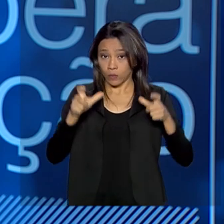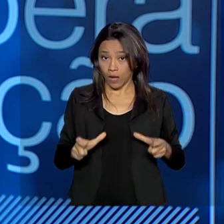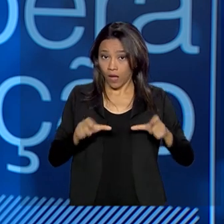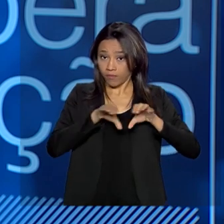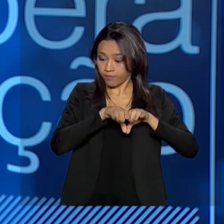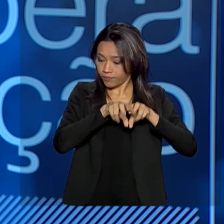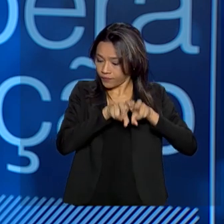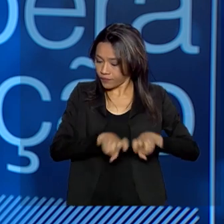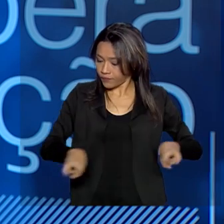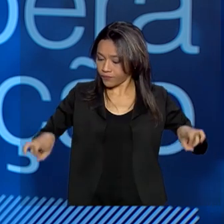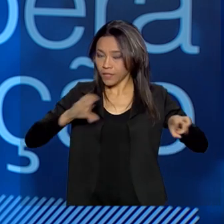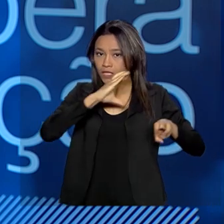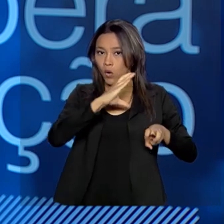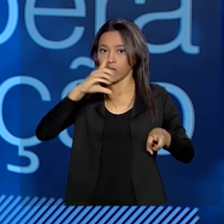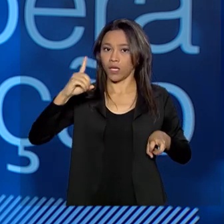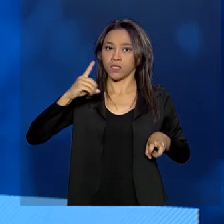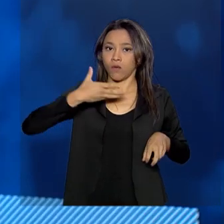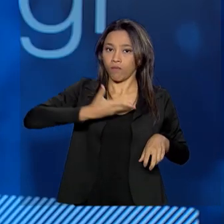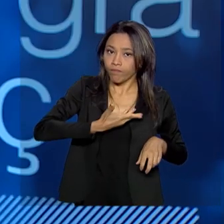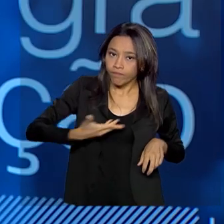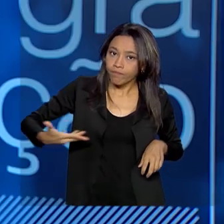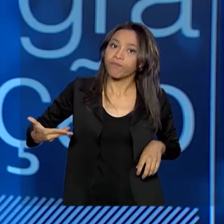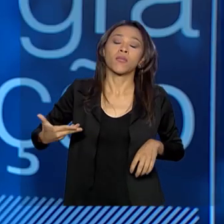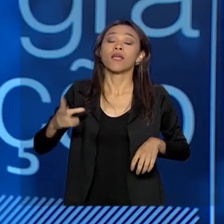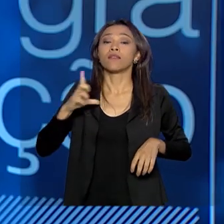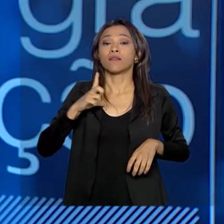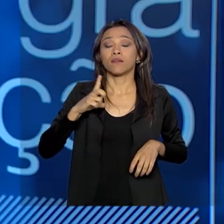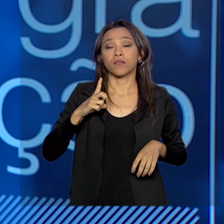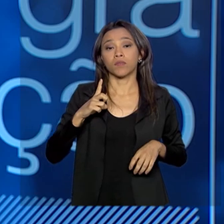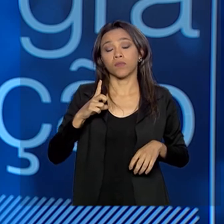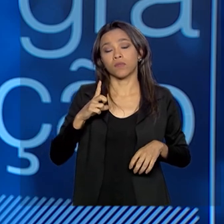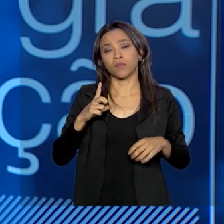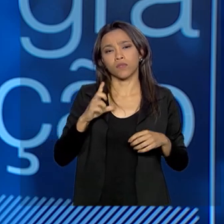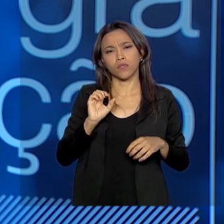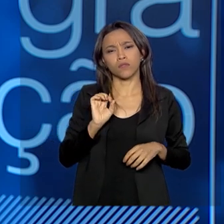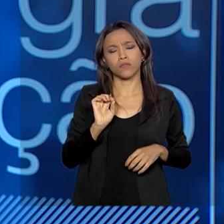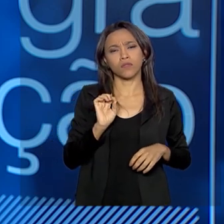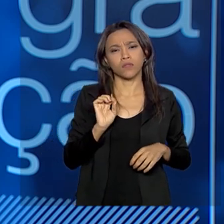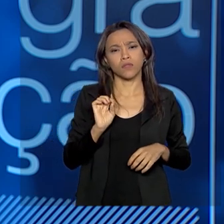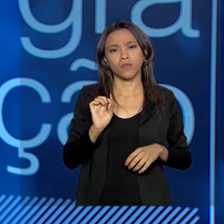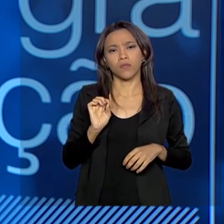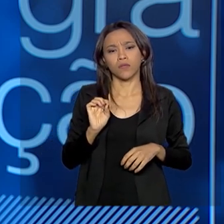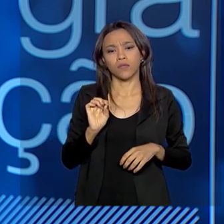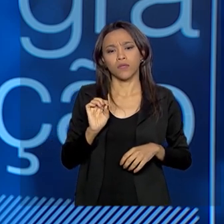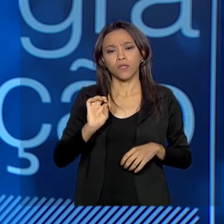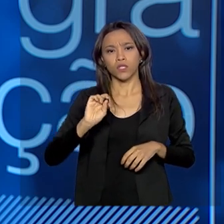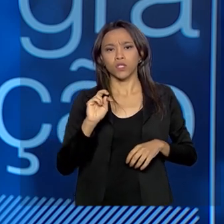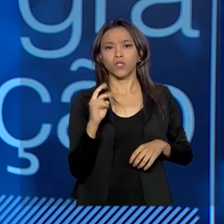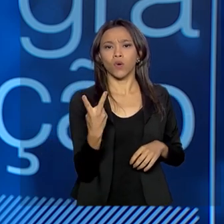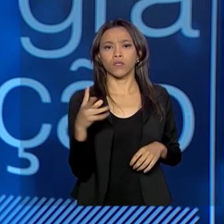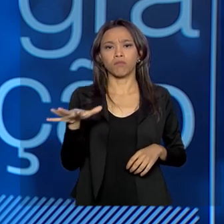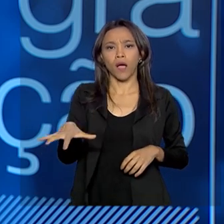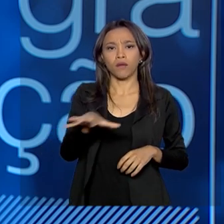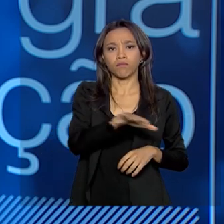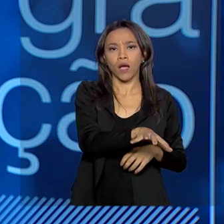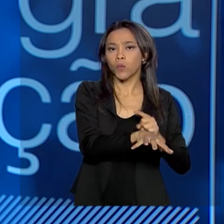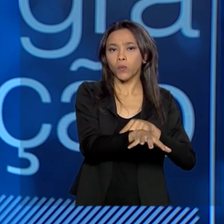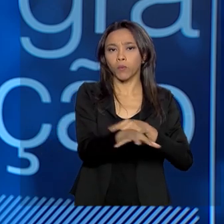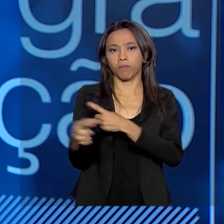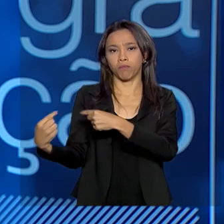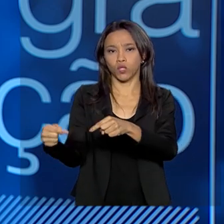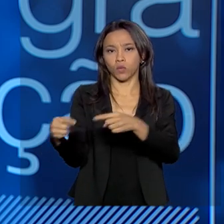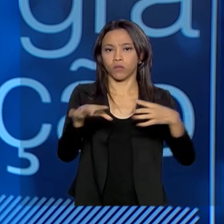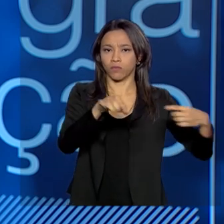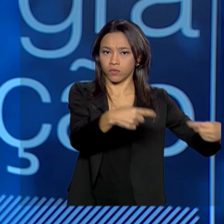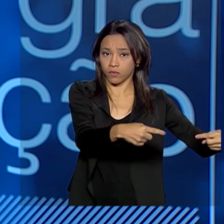notadamente, dois grandes espaços para esse tipo de discussão.